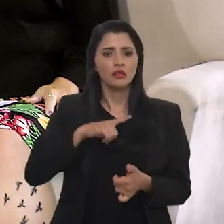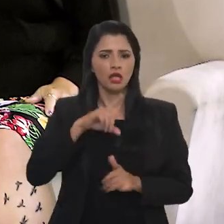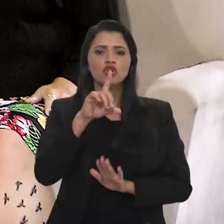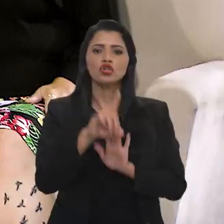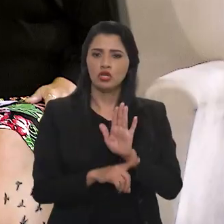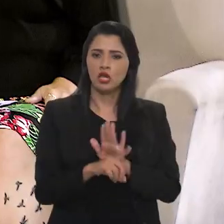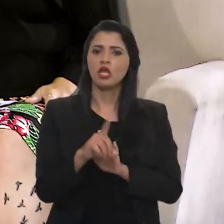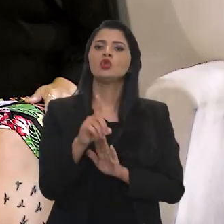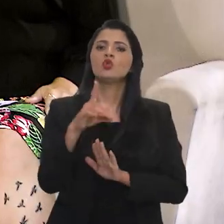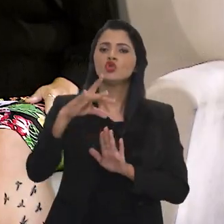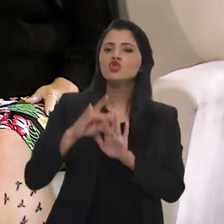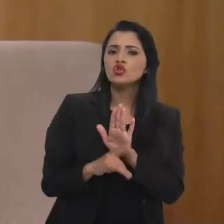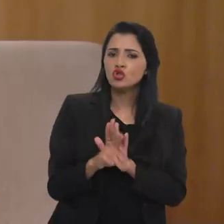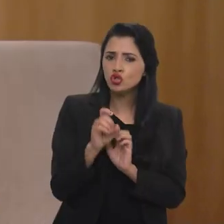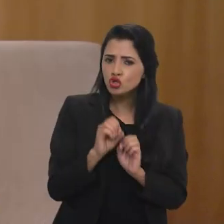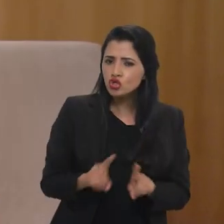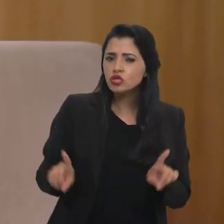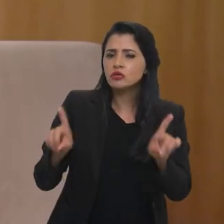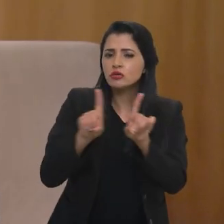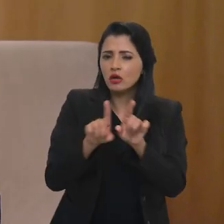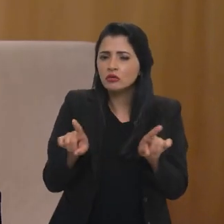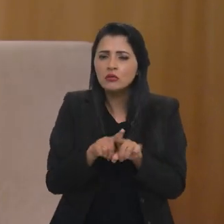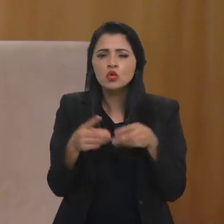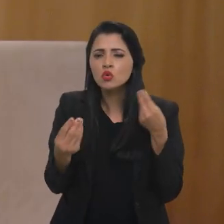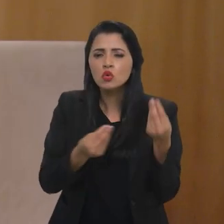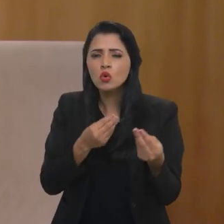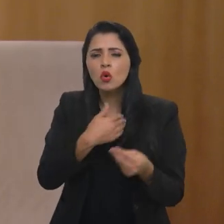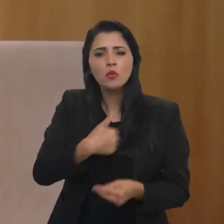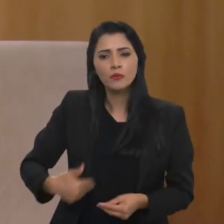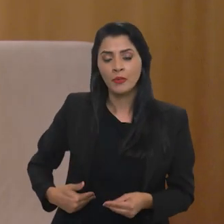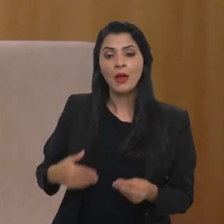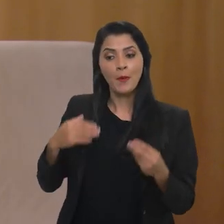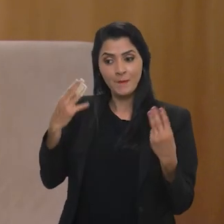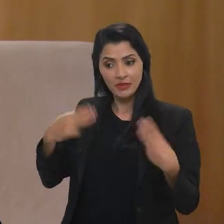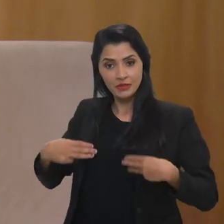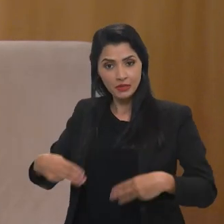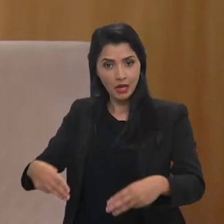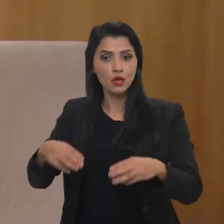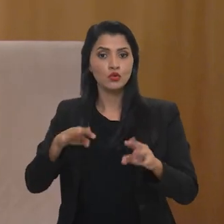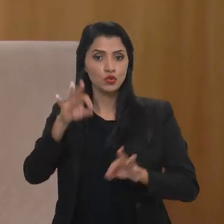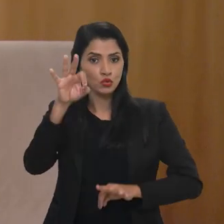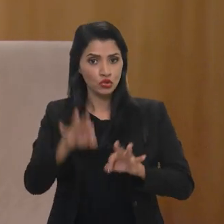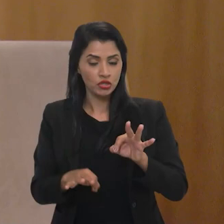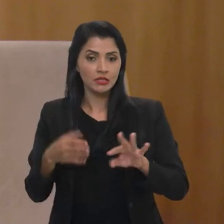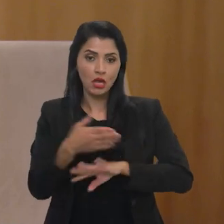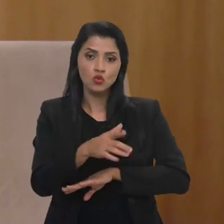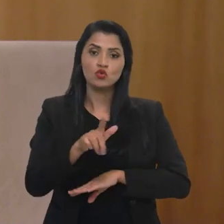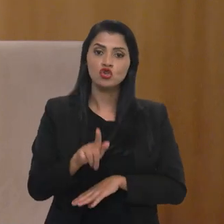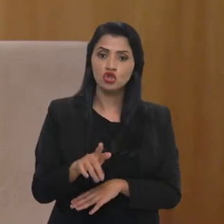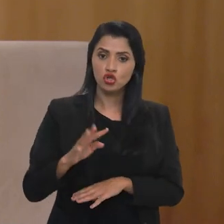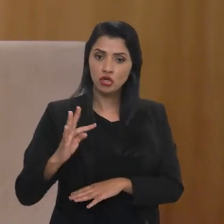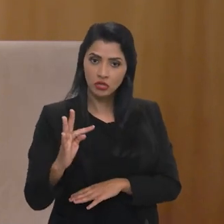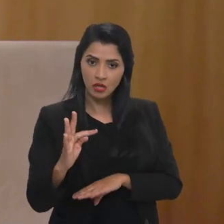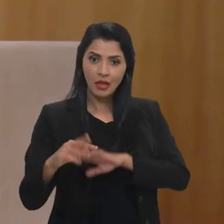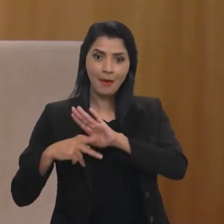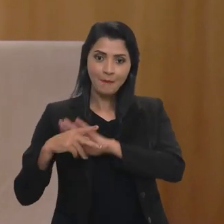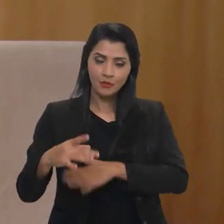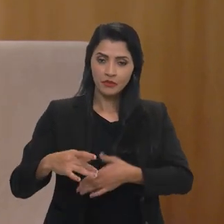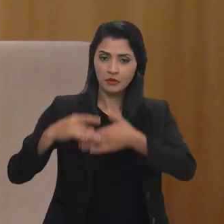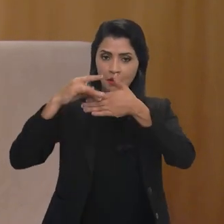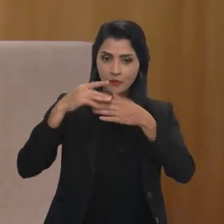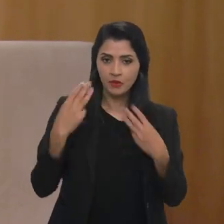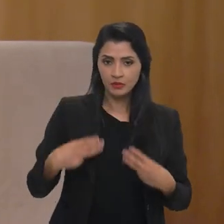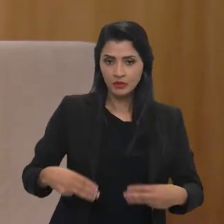envolve direitos digitais, como é que está essa questão? O Ministério da Justiça está participando de um grupo de trabalho que é capitaneado pelo